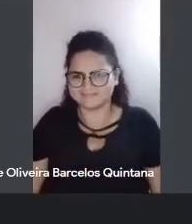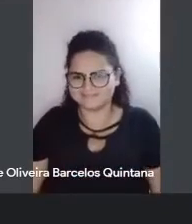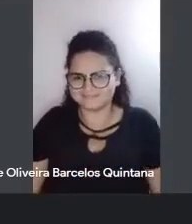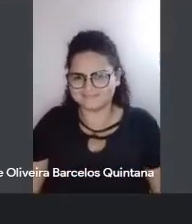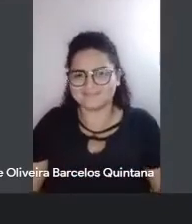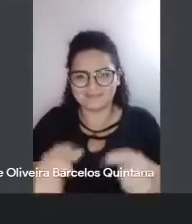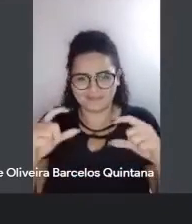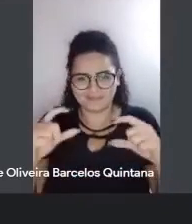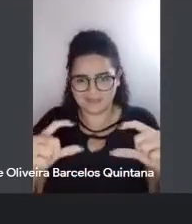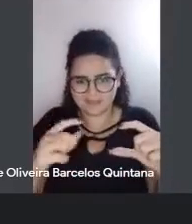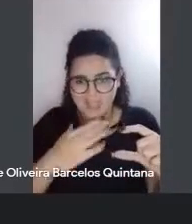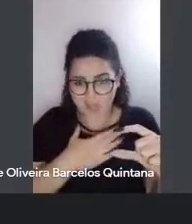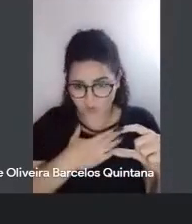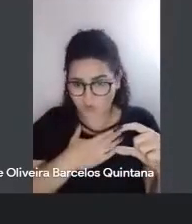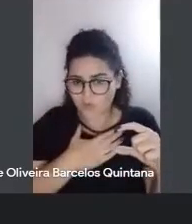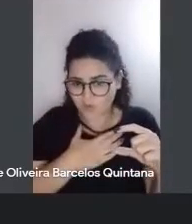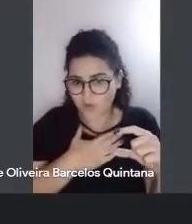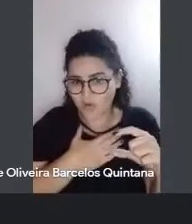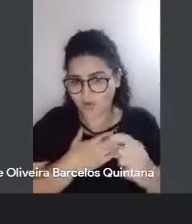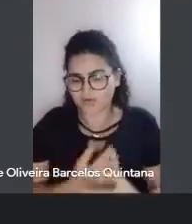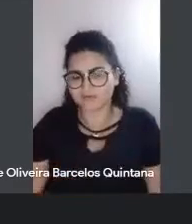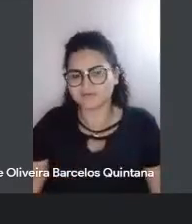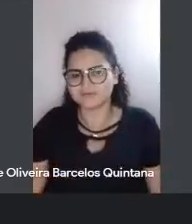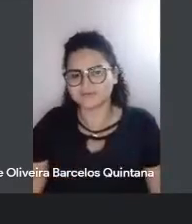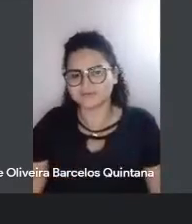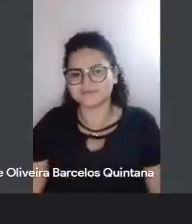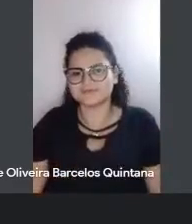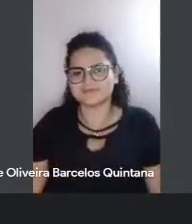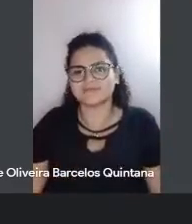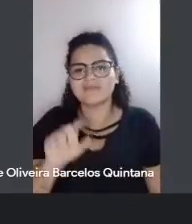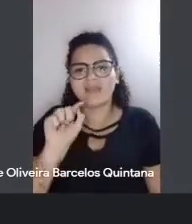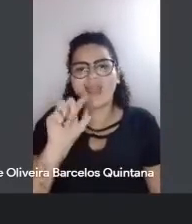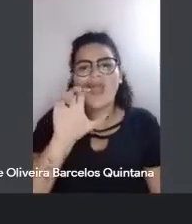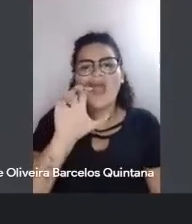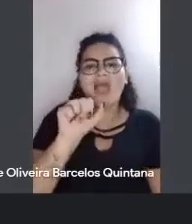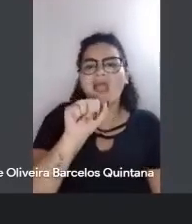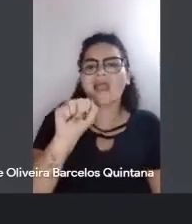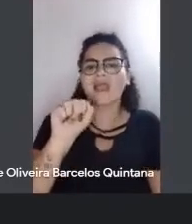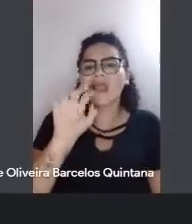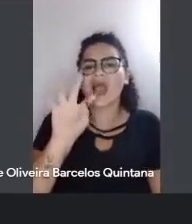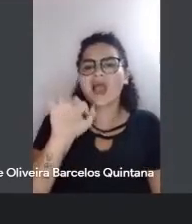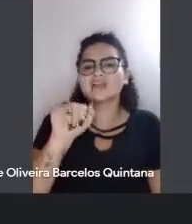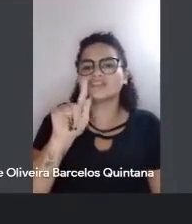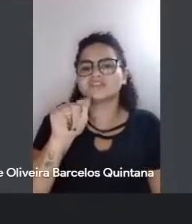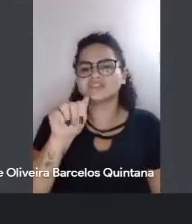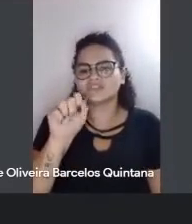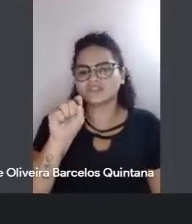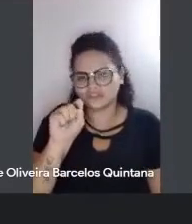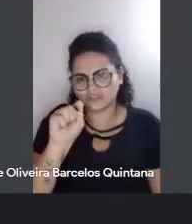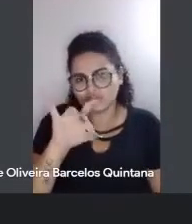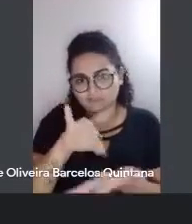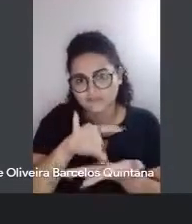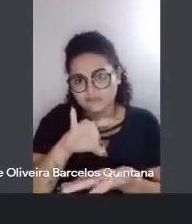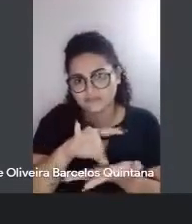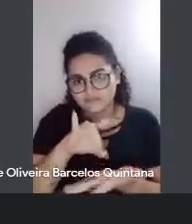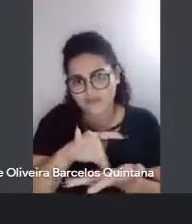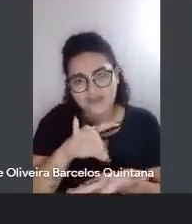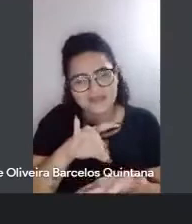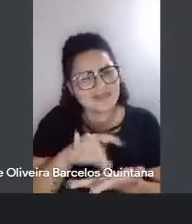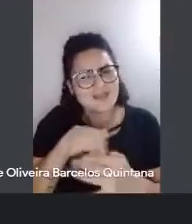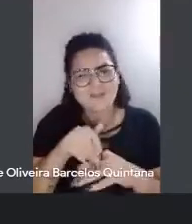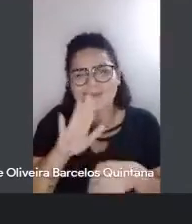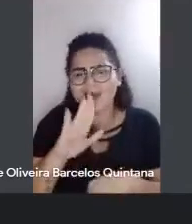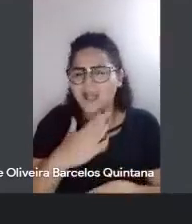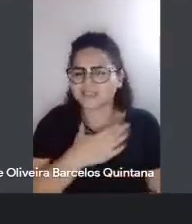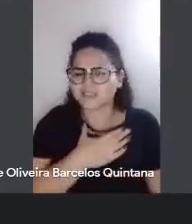que eu gosto imensamente, que é a parte das caatingas, de fato, é uma das que eu mais